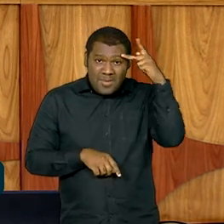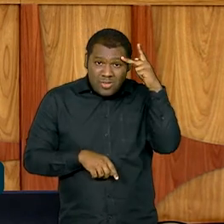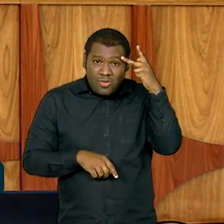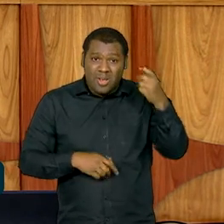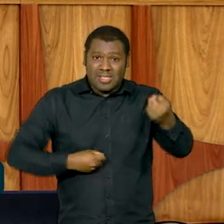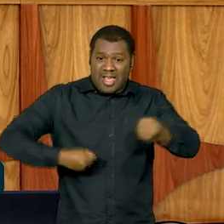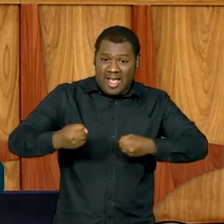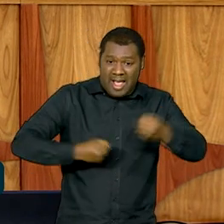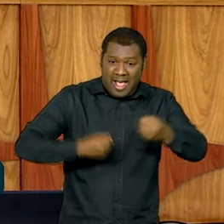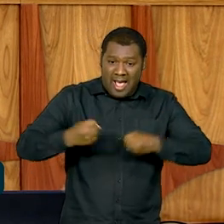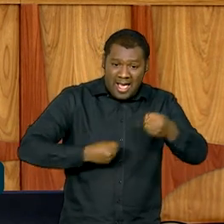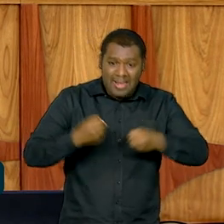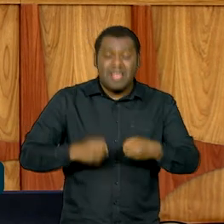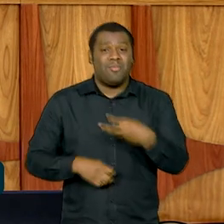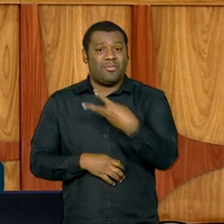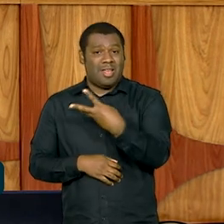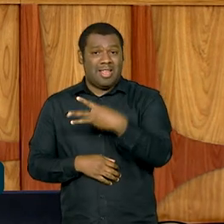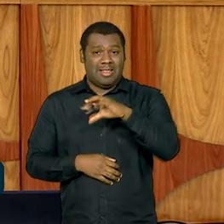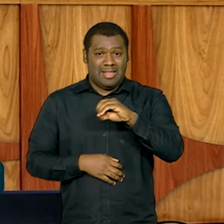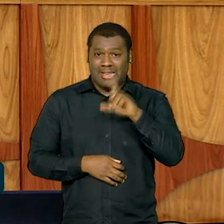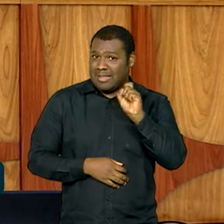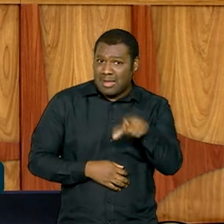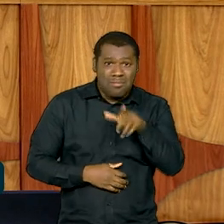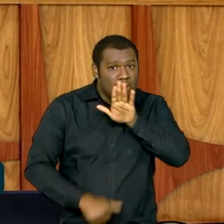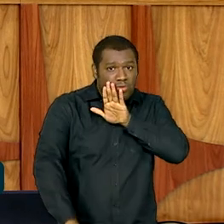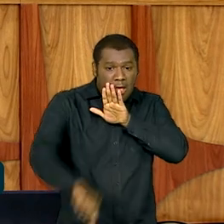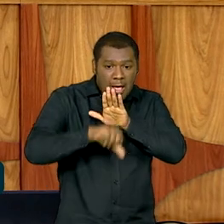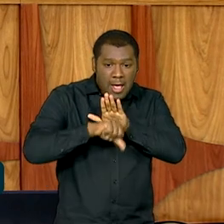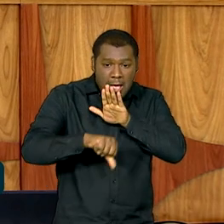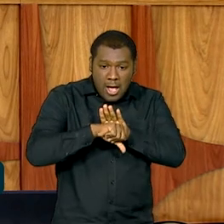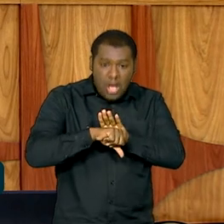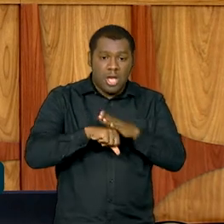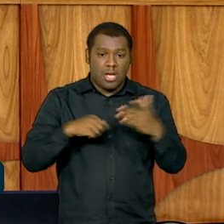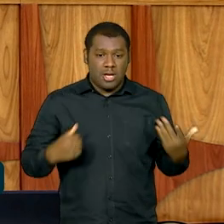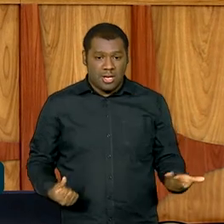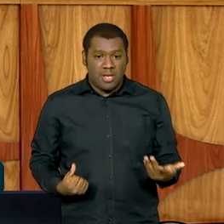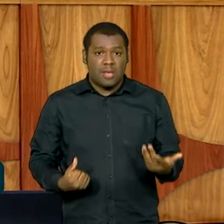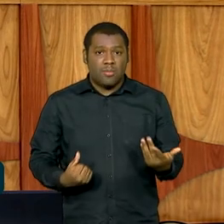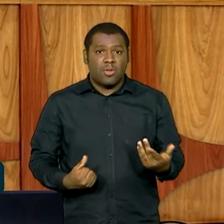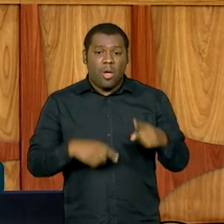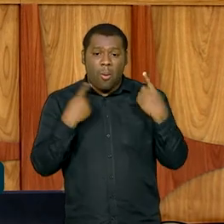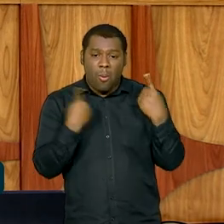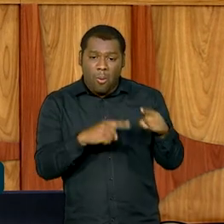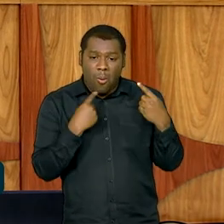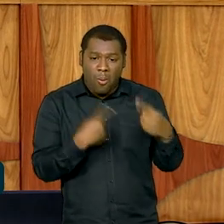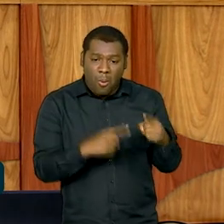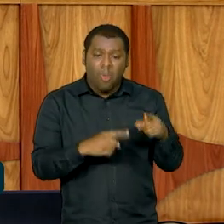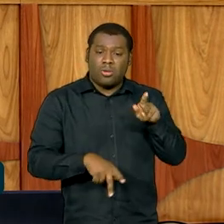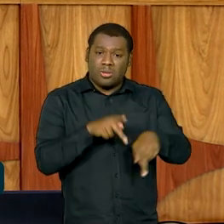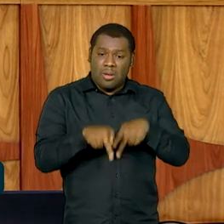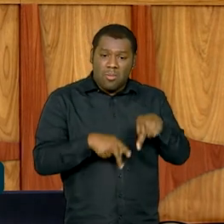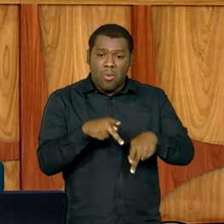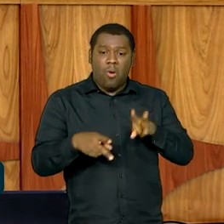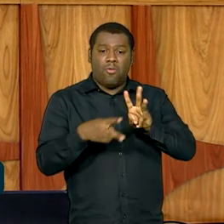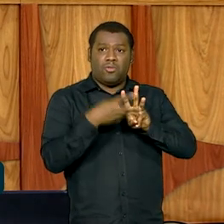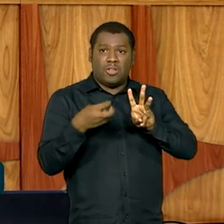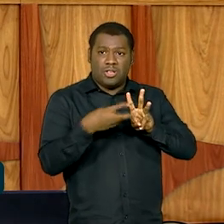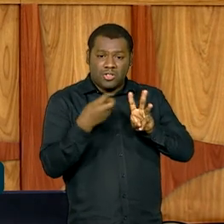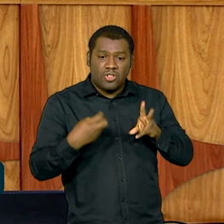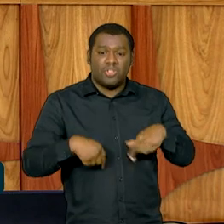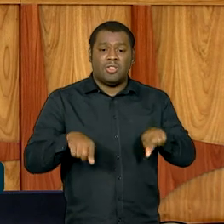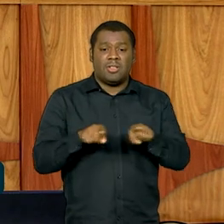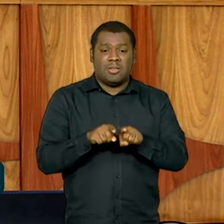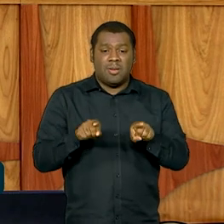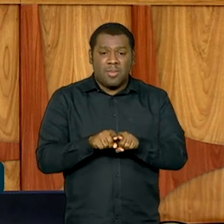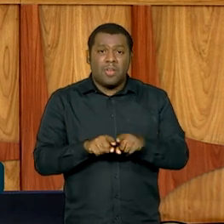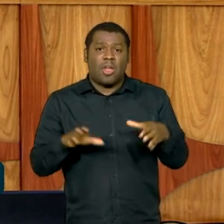diretamente no território, aliciando e violentando os indígenas, impedindo que as equipes de